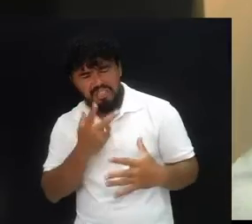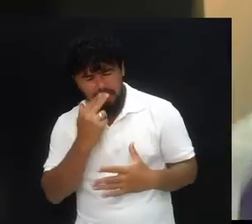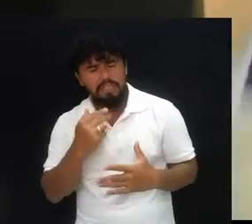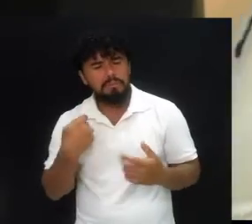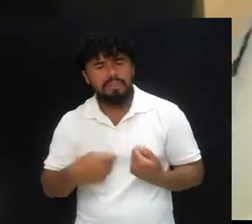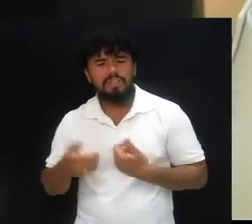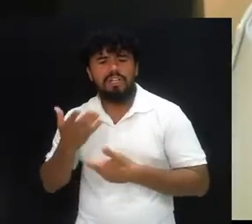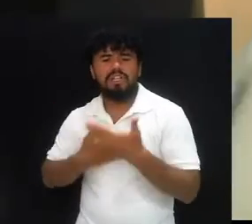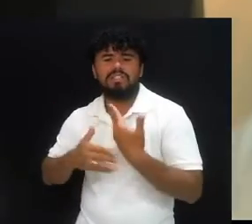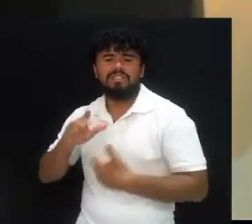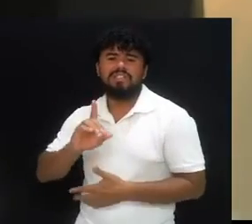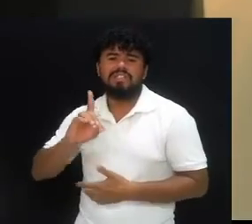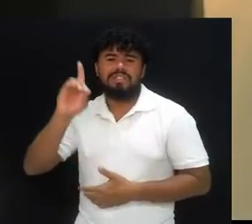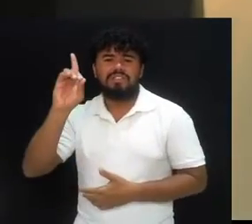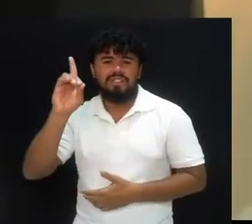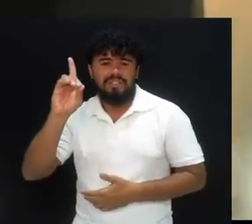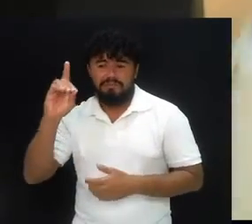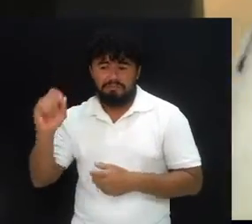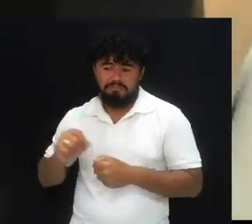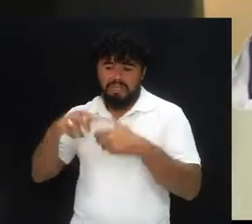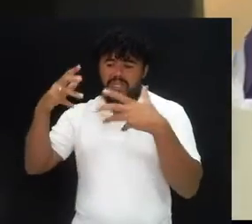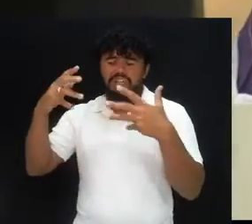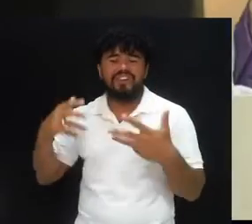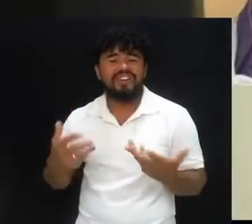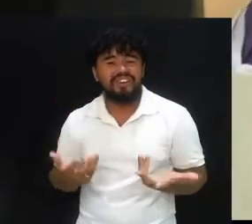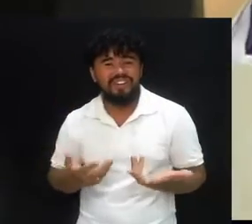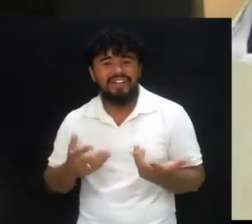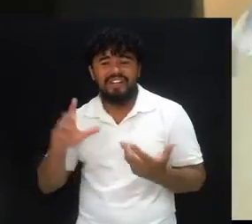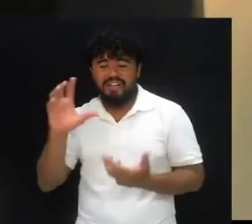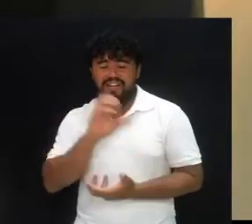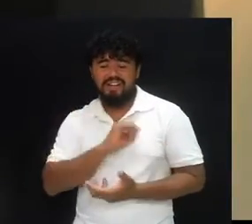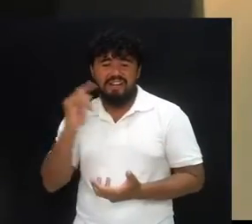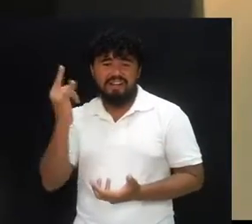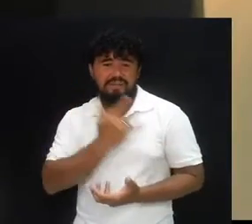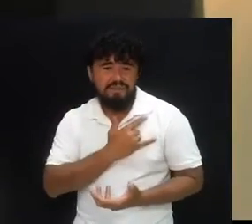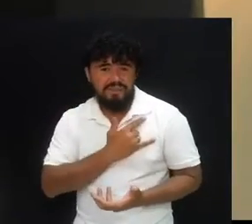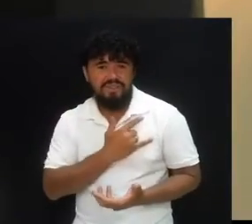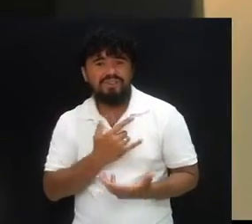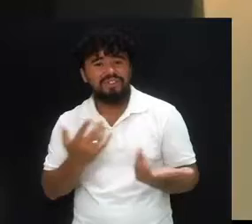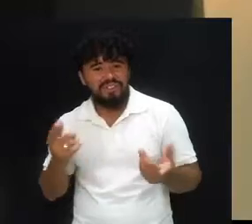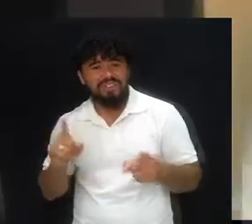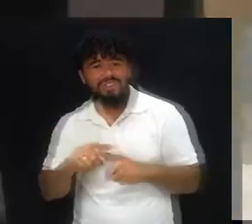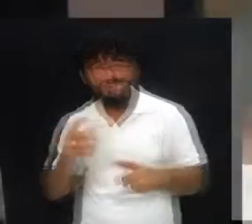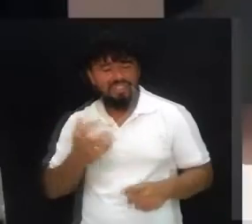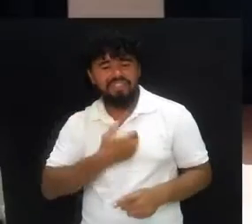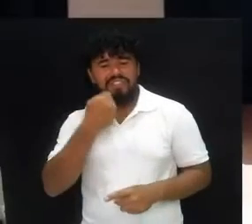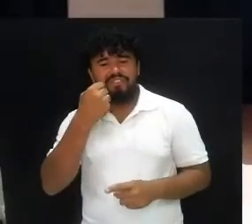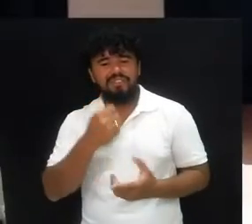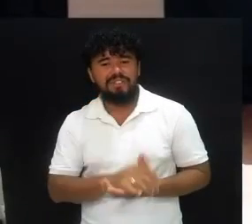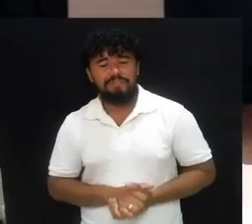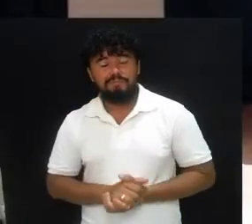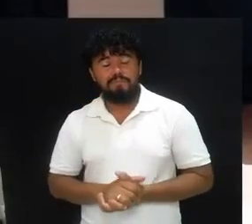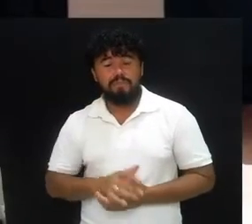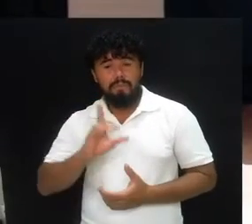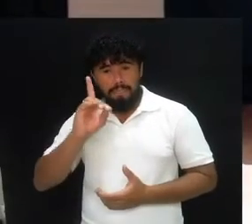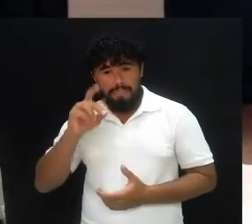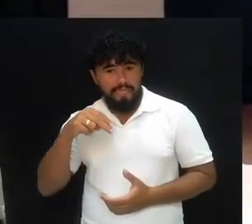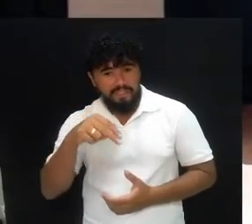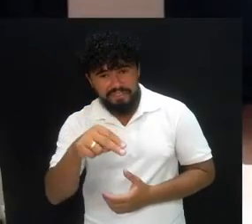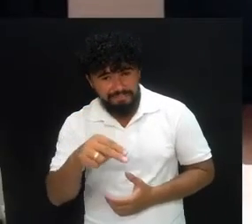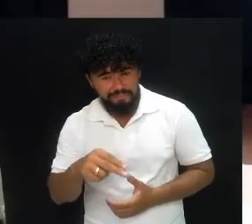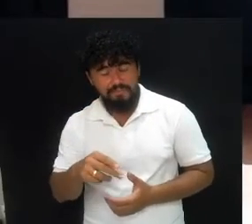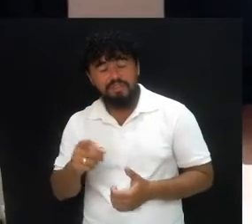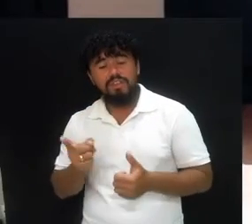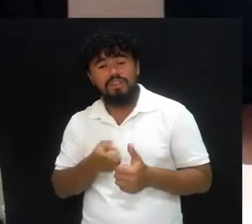forte com aquele que nos criou, com aquele que nos amou, com aquele que nos salvou. Daniel, em primeiríssimo